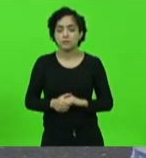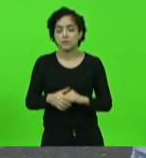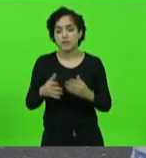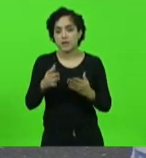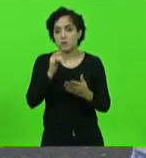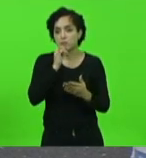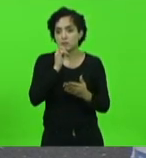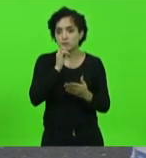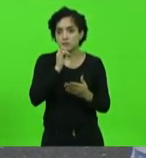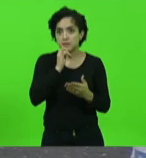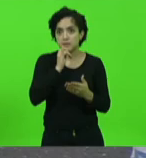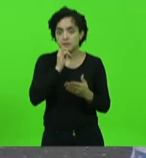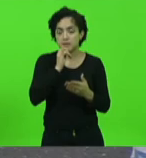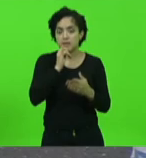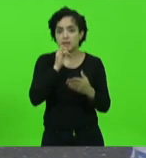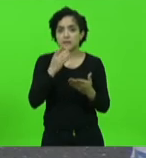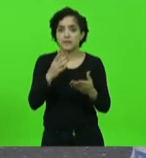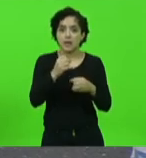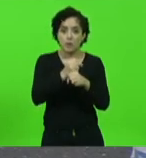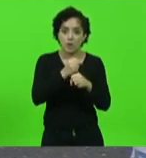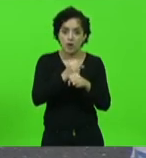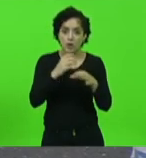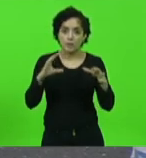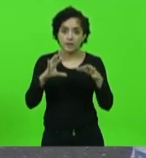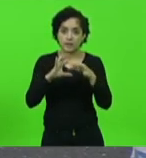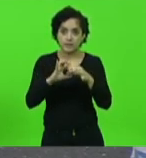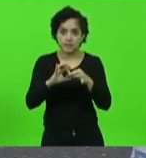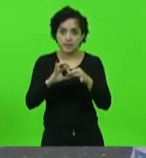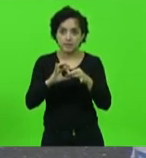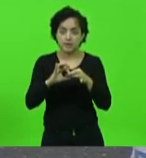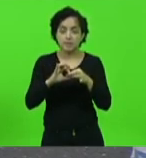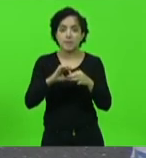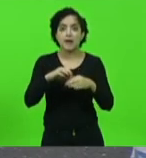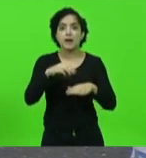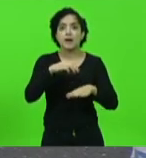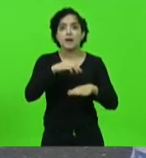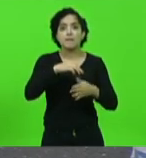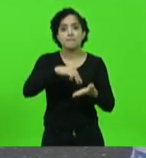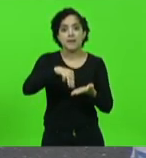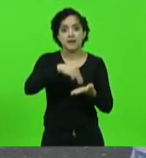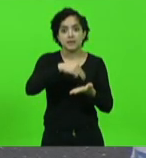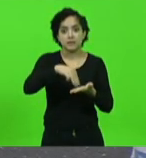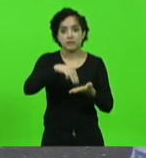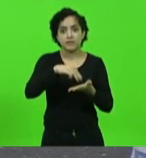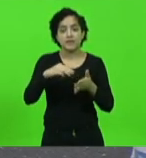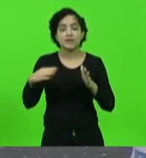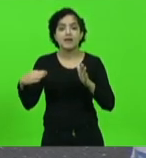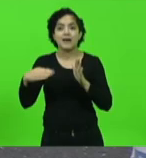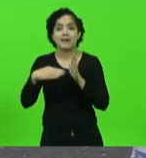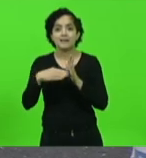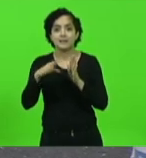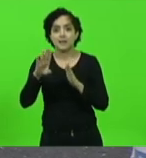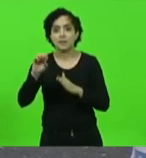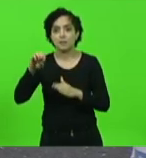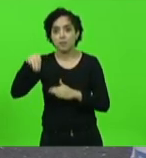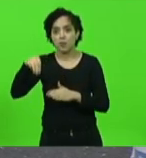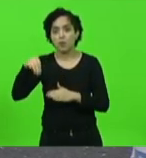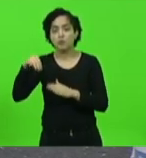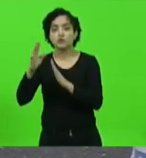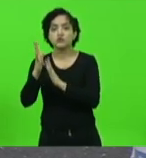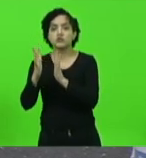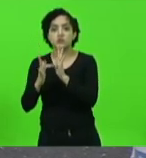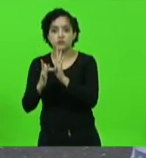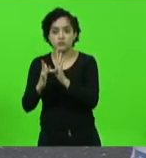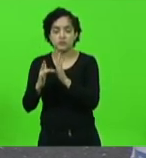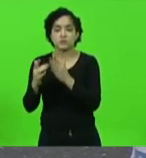exemplo é a obra que interliga maravilha a bom Jesus do oeste obra reivindicada por